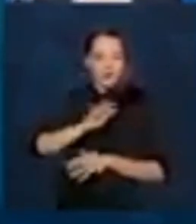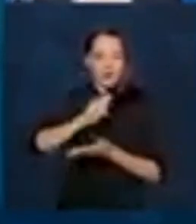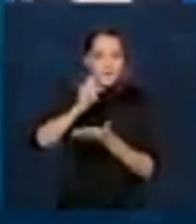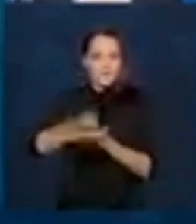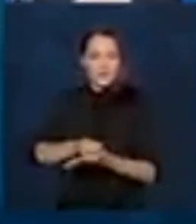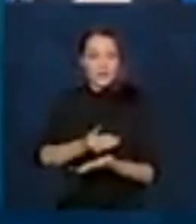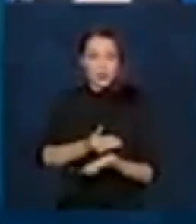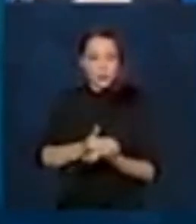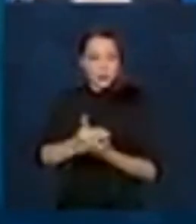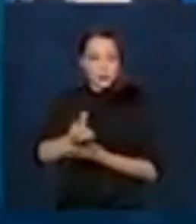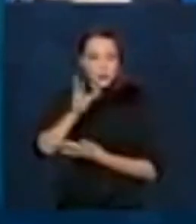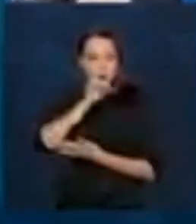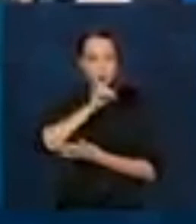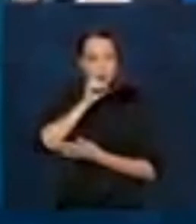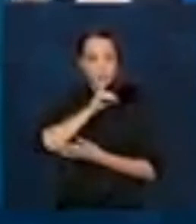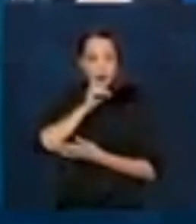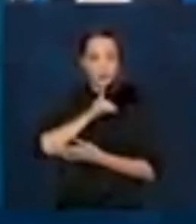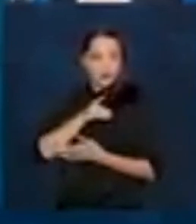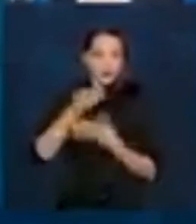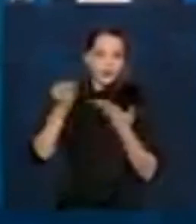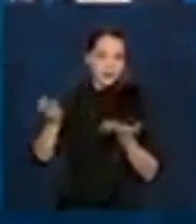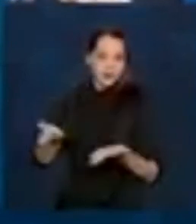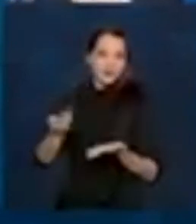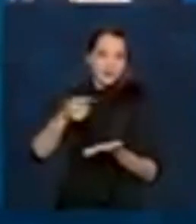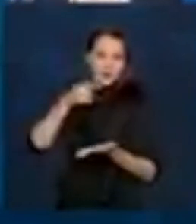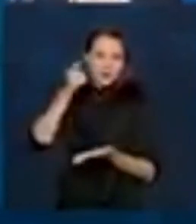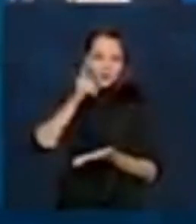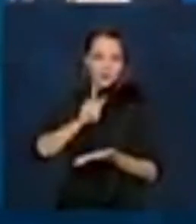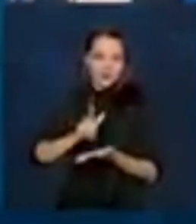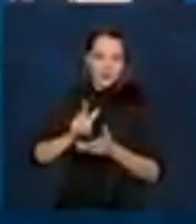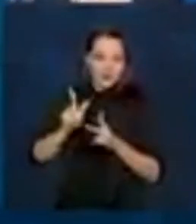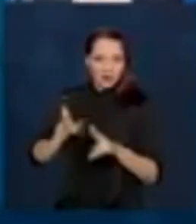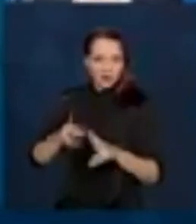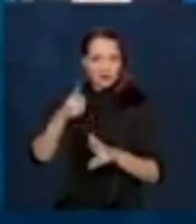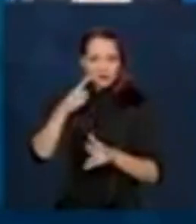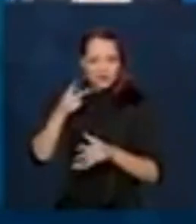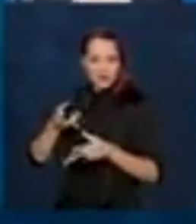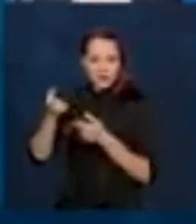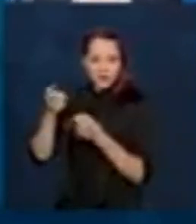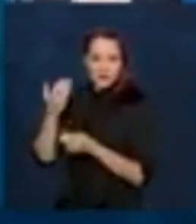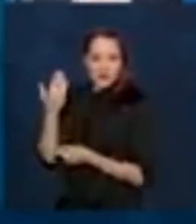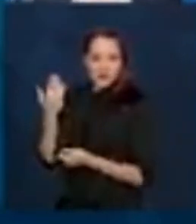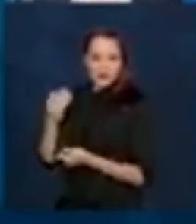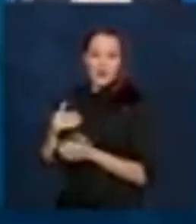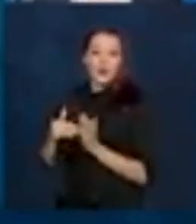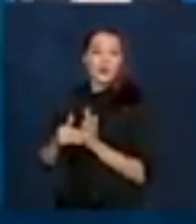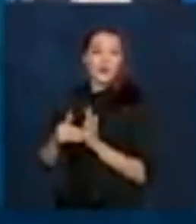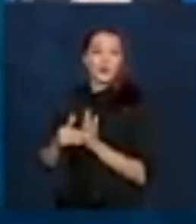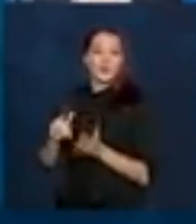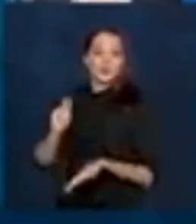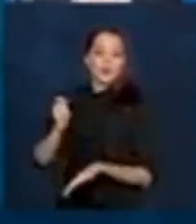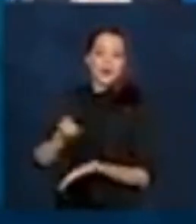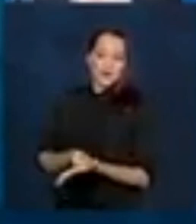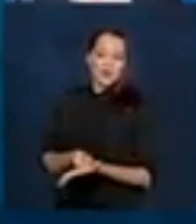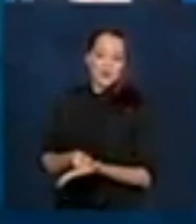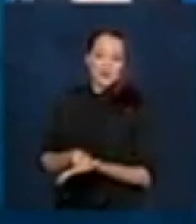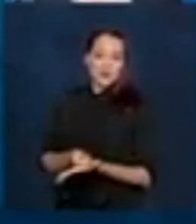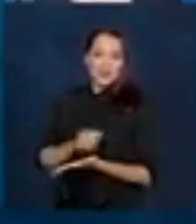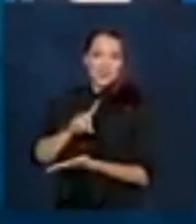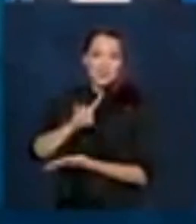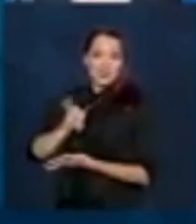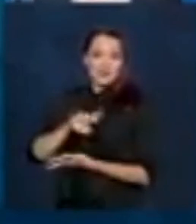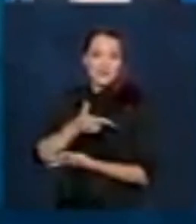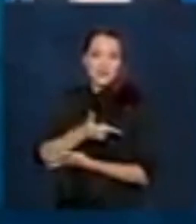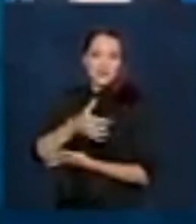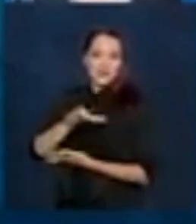no começo, num domingo, exatamente para que a gente consiga, como vocês estão vendo, nosso último pagamento é no